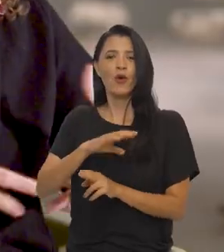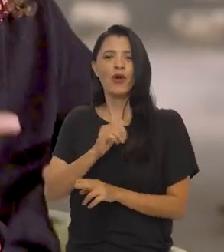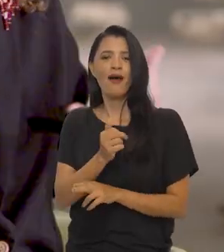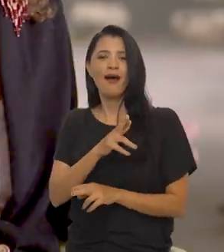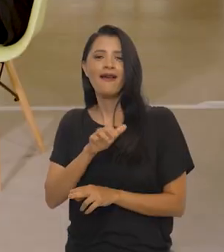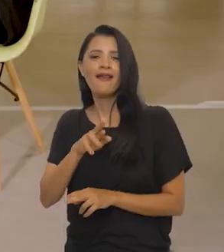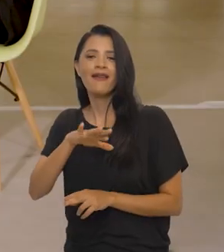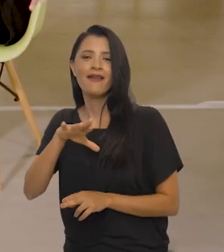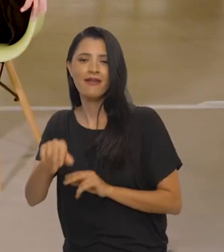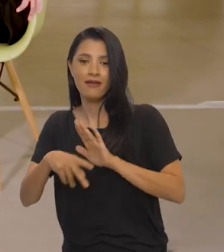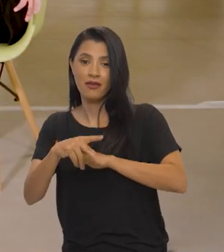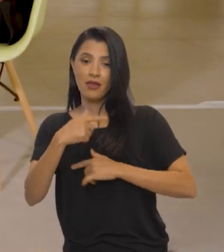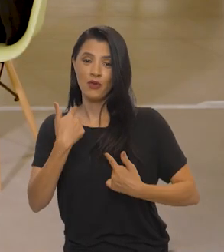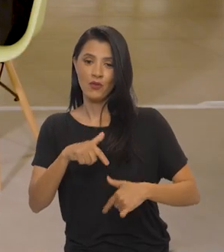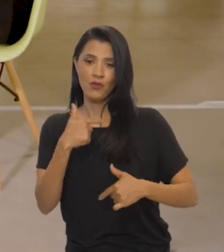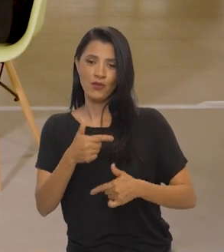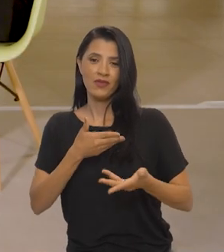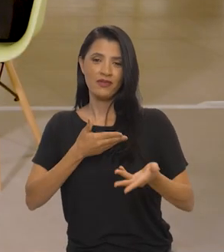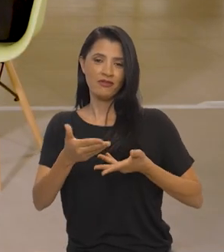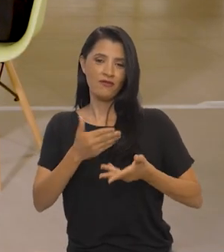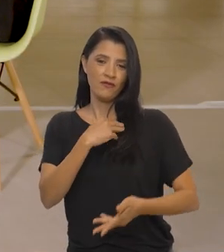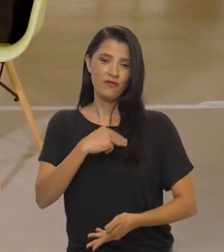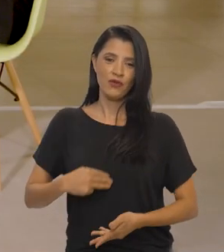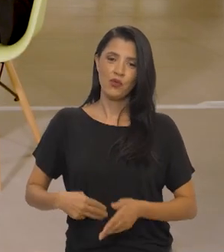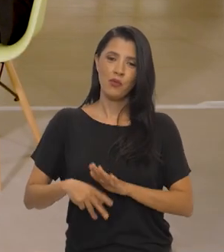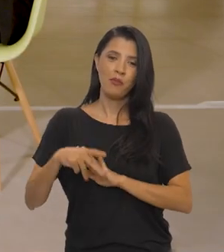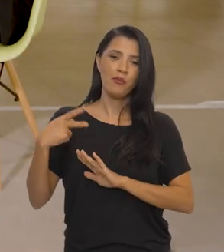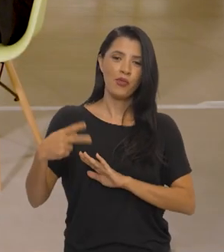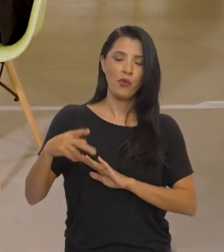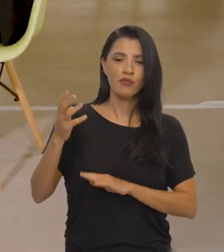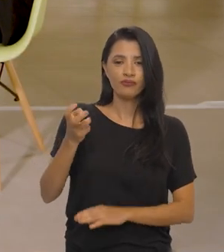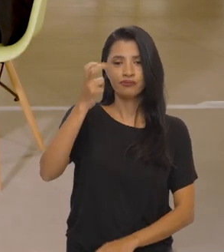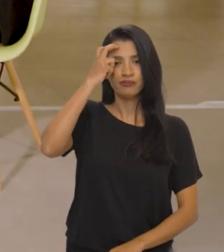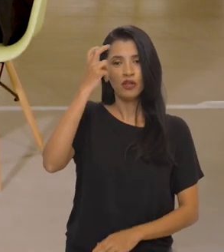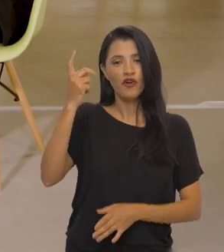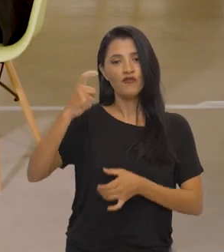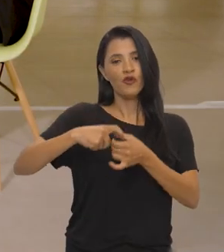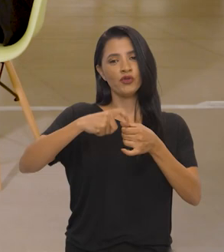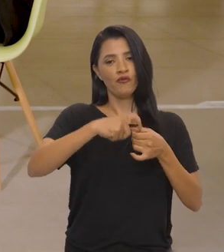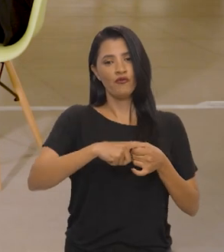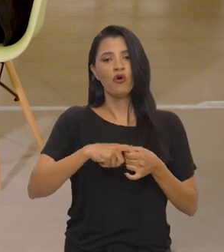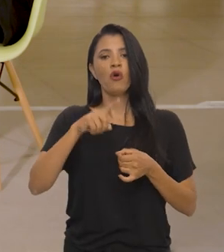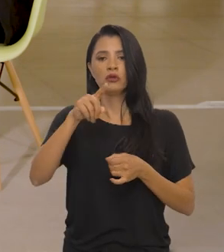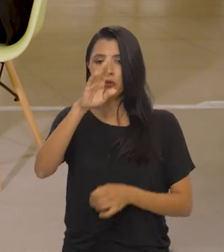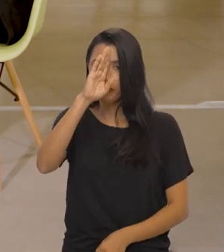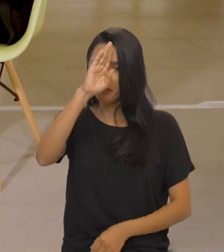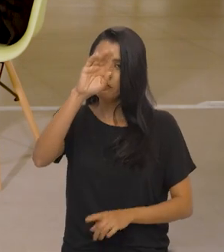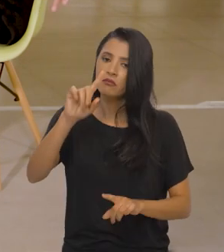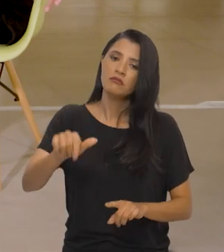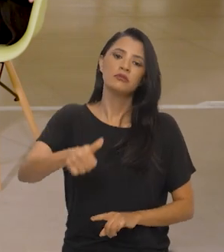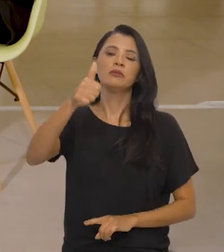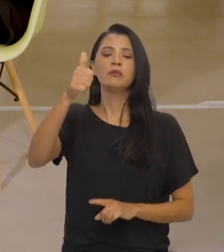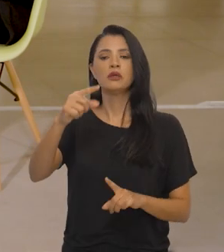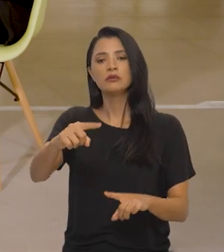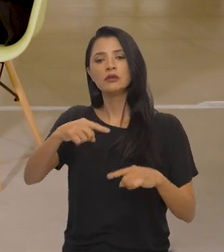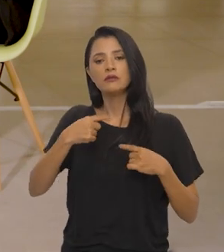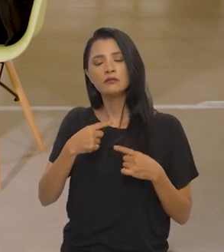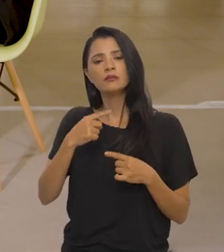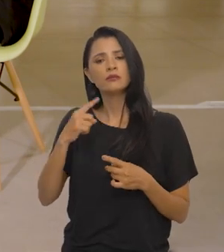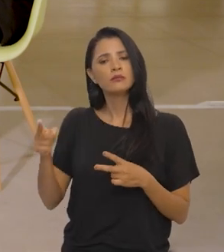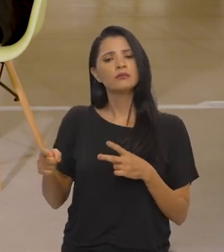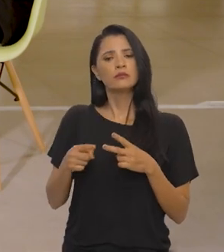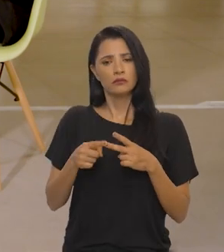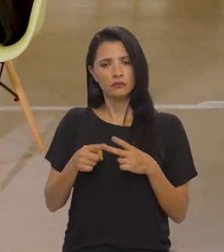relação com a carreira do serviço público, da cultura. Então, a recuperação institucional foi um primeiro desafio.